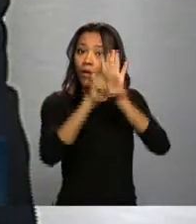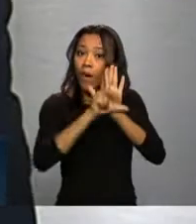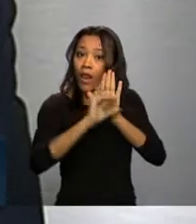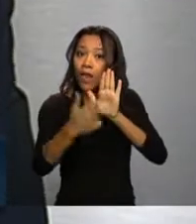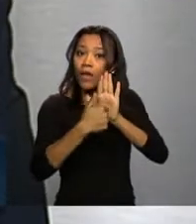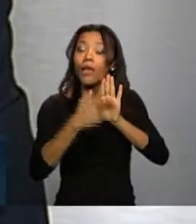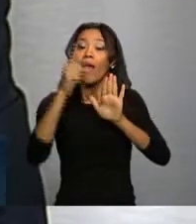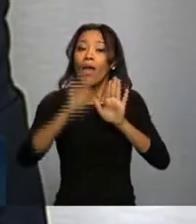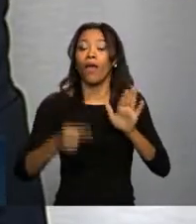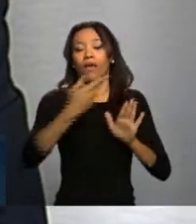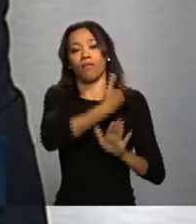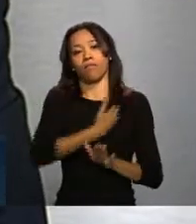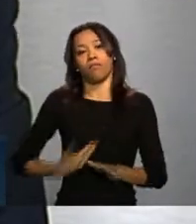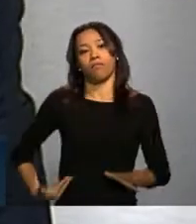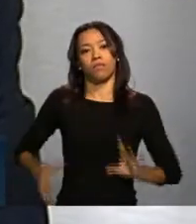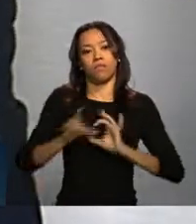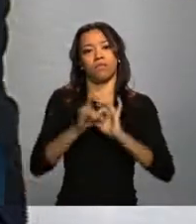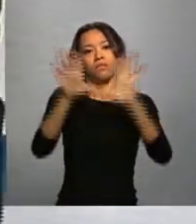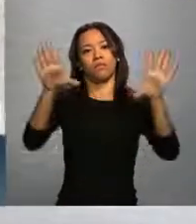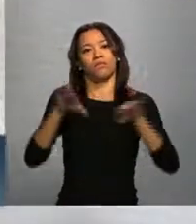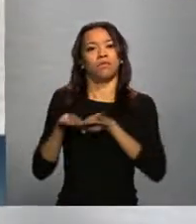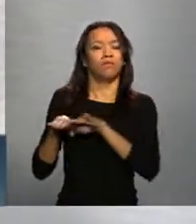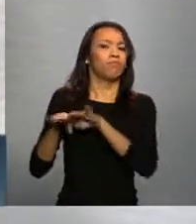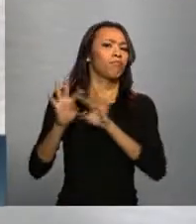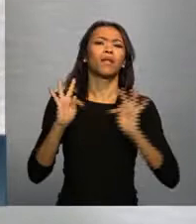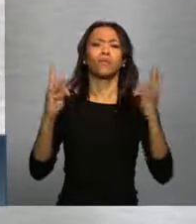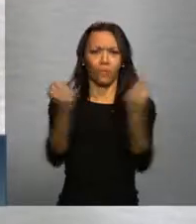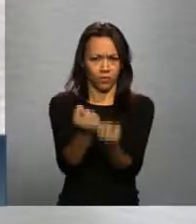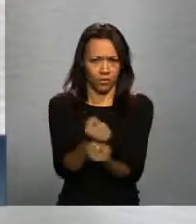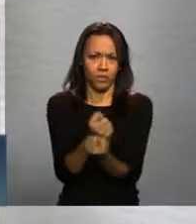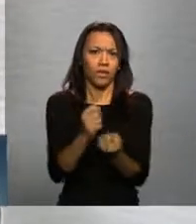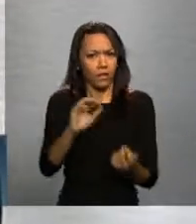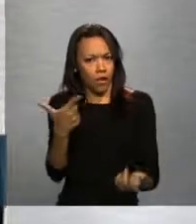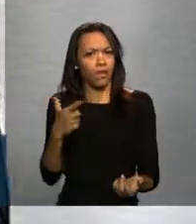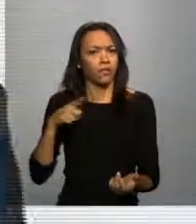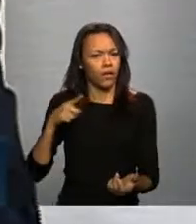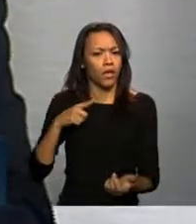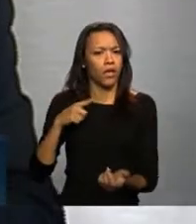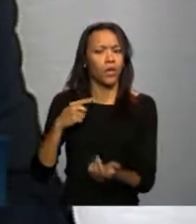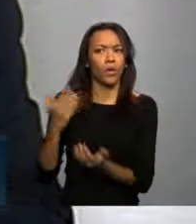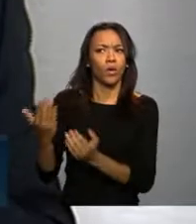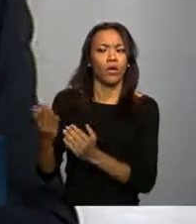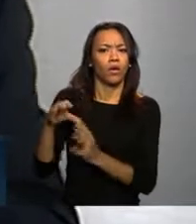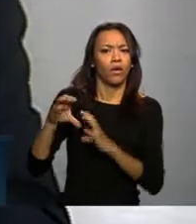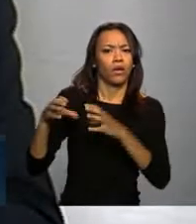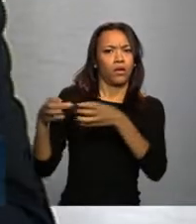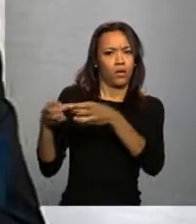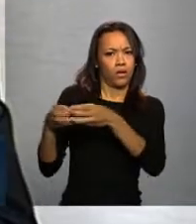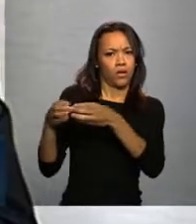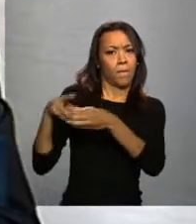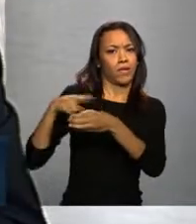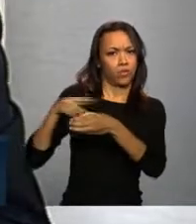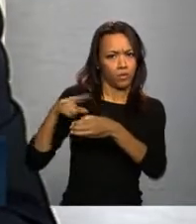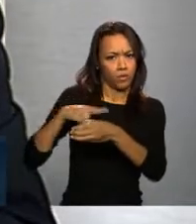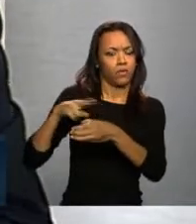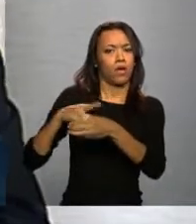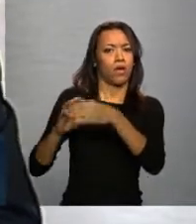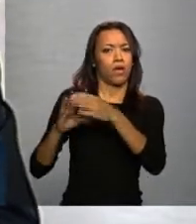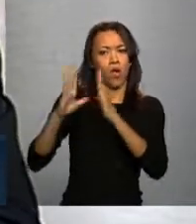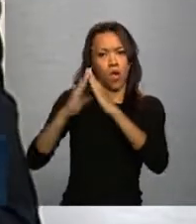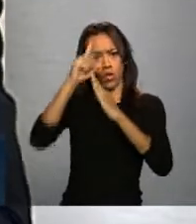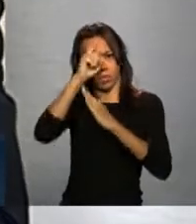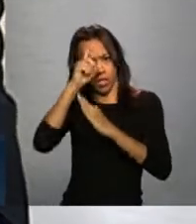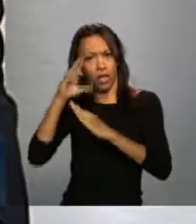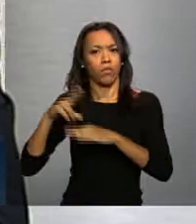pública. Ainda que a gente ainda tenha uma participação privada, nós temos que ser pública. Pública.